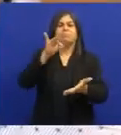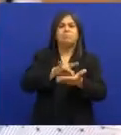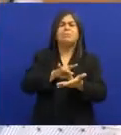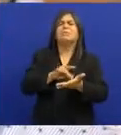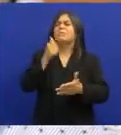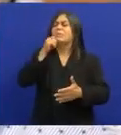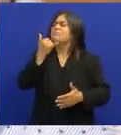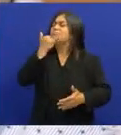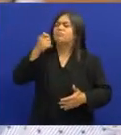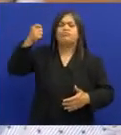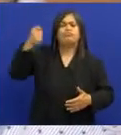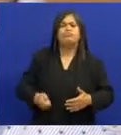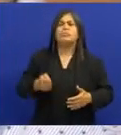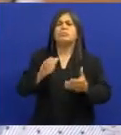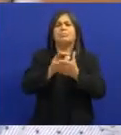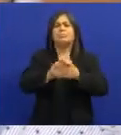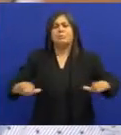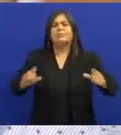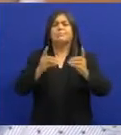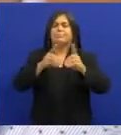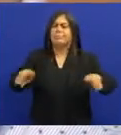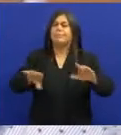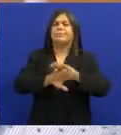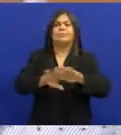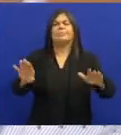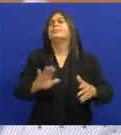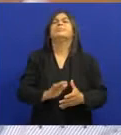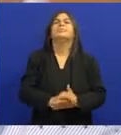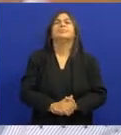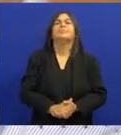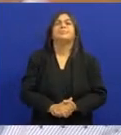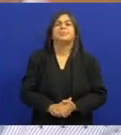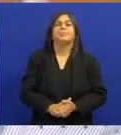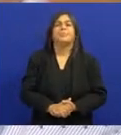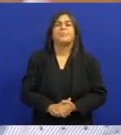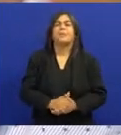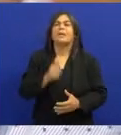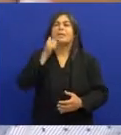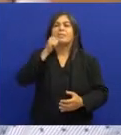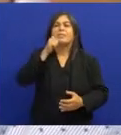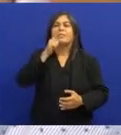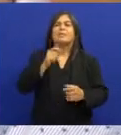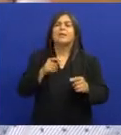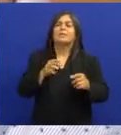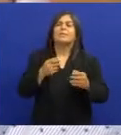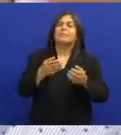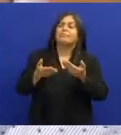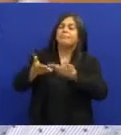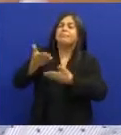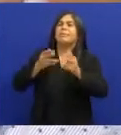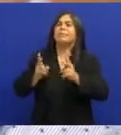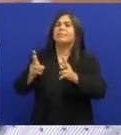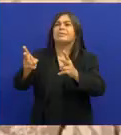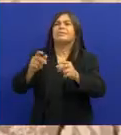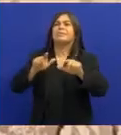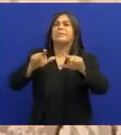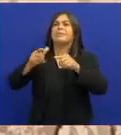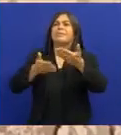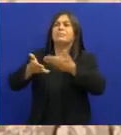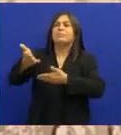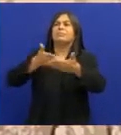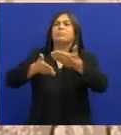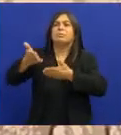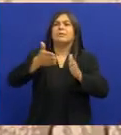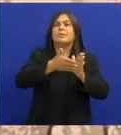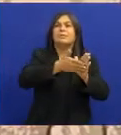Ela insistiu Na coisa Eles se desquitaram E Só que ela continuou Com ele Como parceira Pra